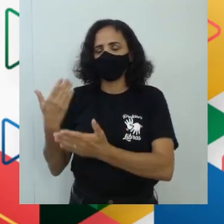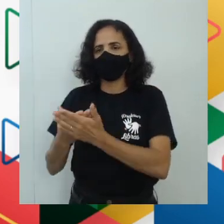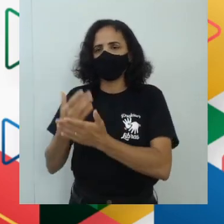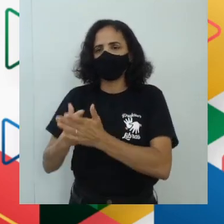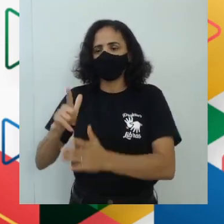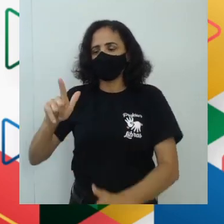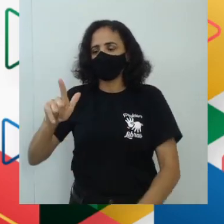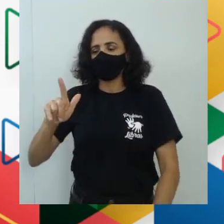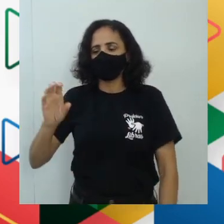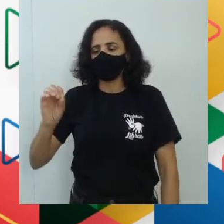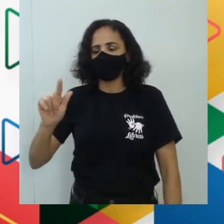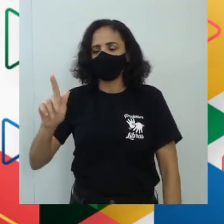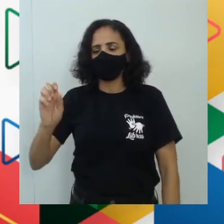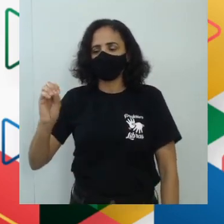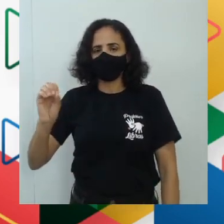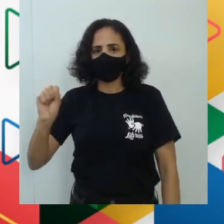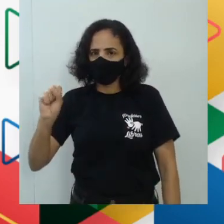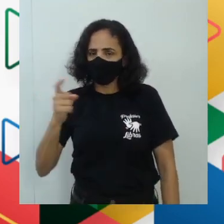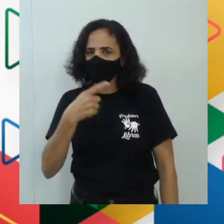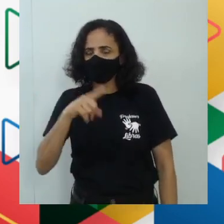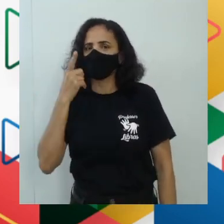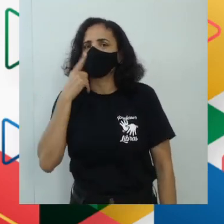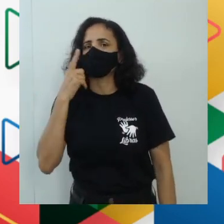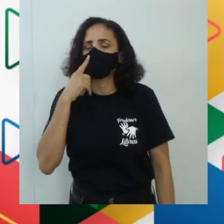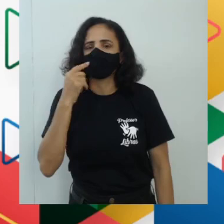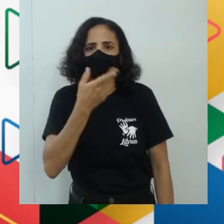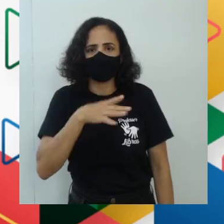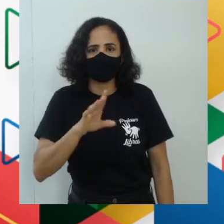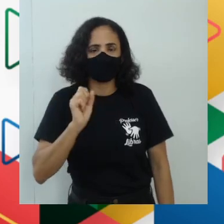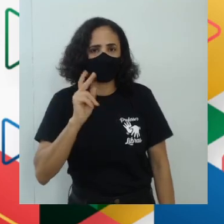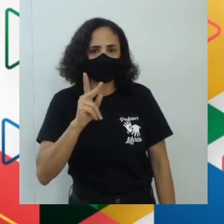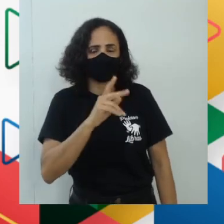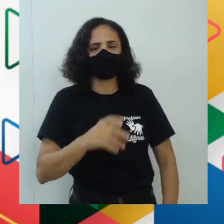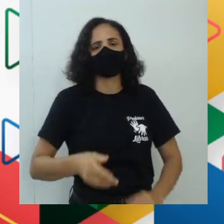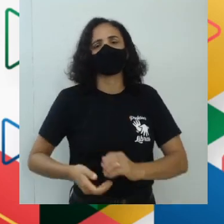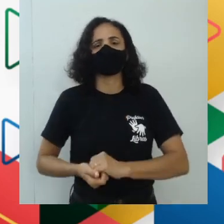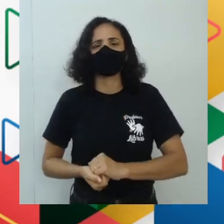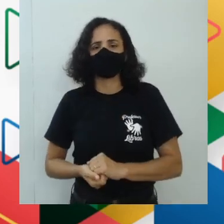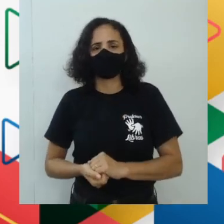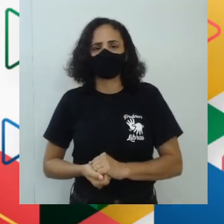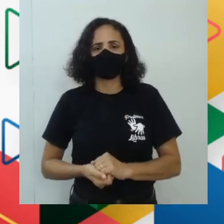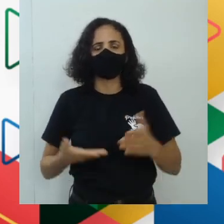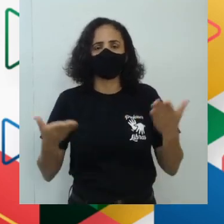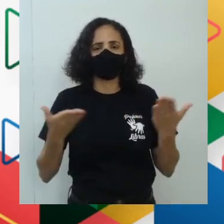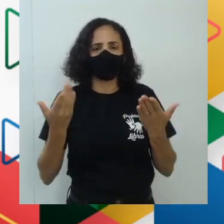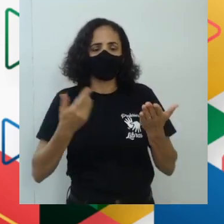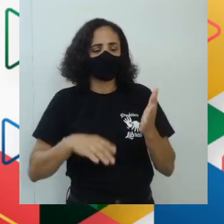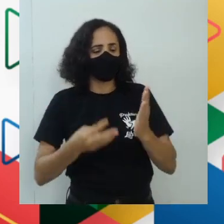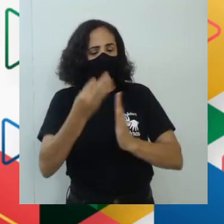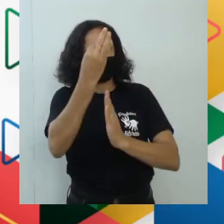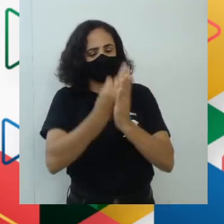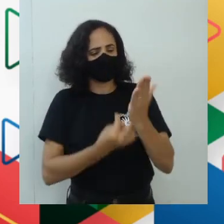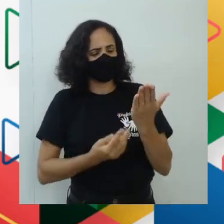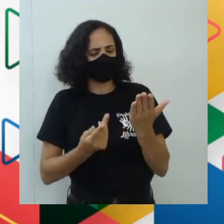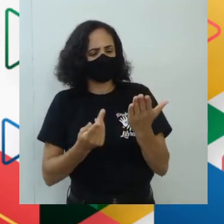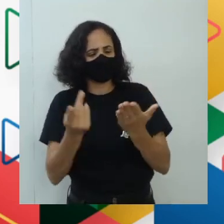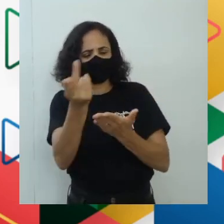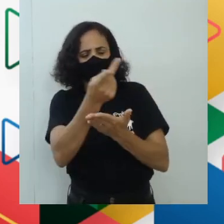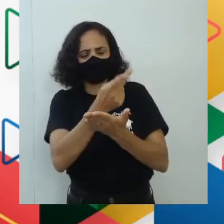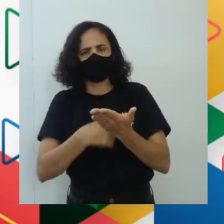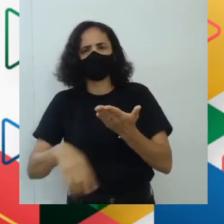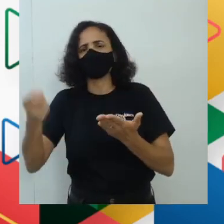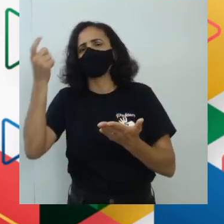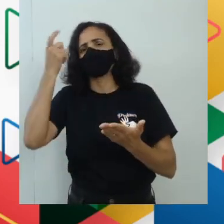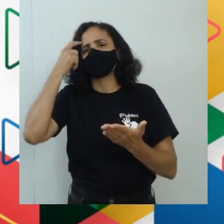Vamos falar um pouquinho sobre a pergunta? Atentem a isso, ok? Vamos lá. Atente ao texto e à figura a seguir sobre o